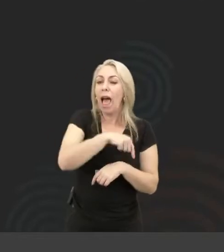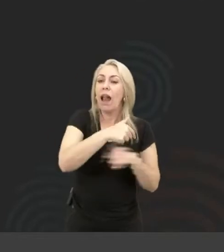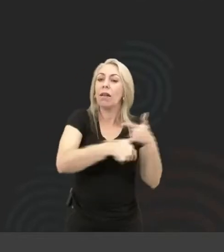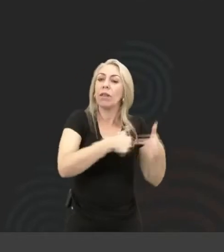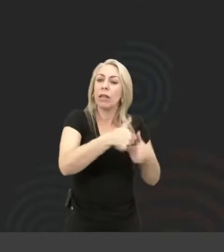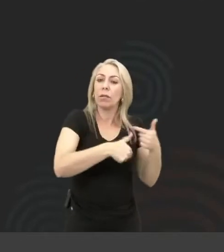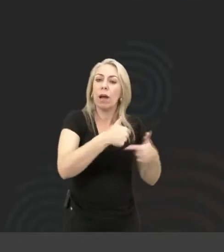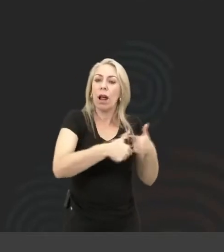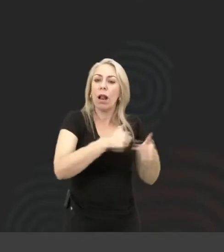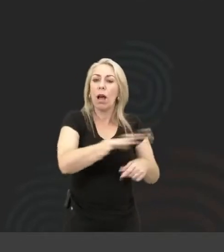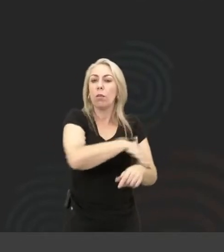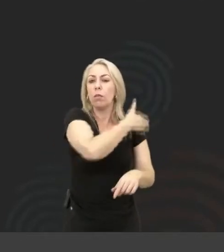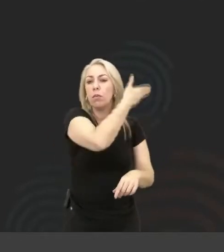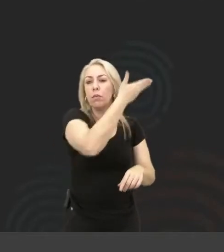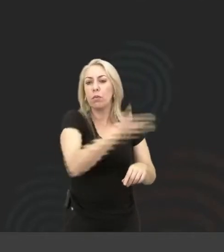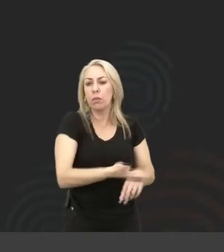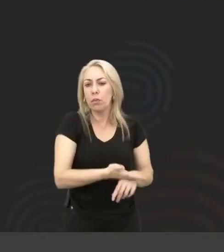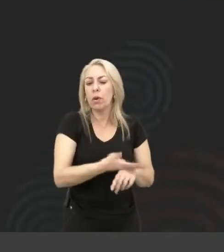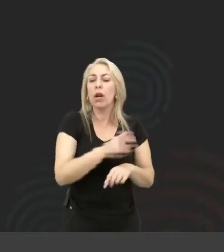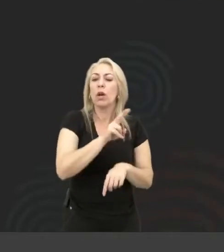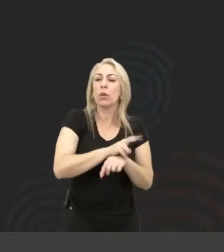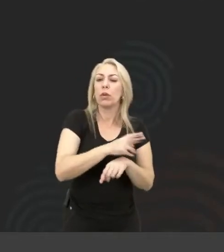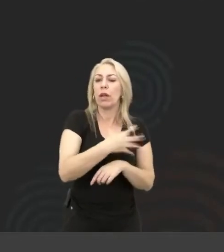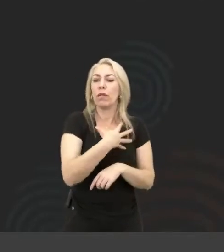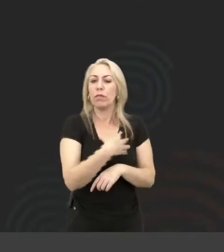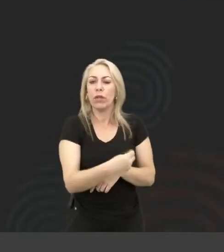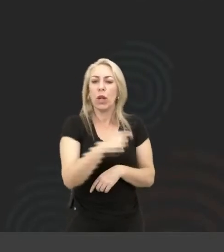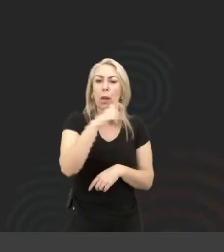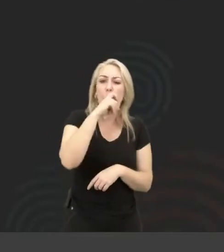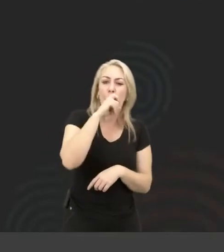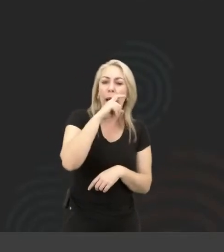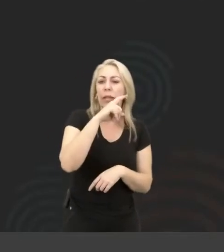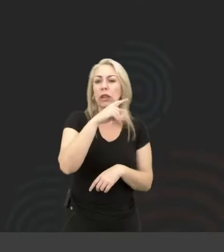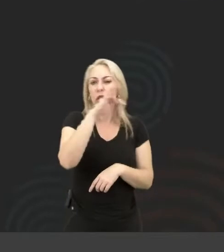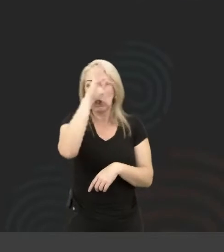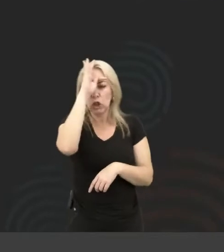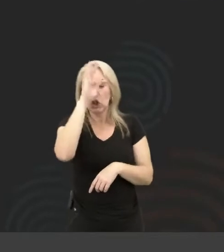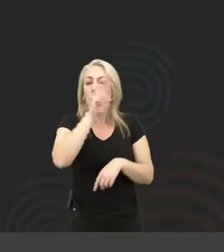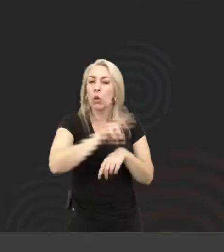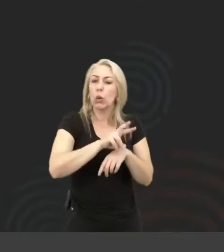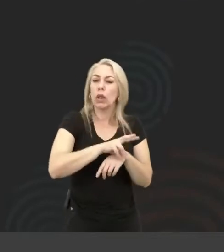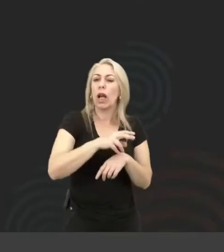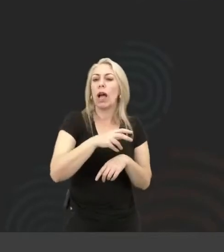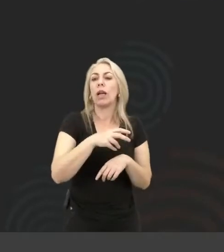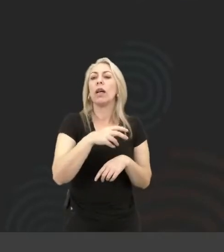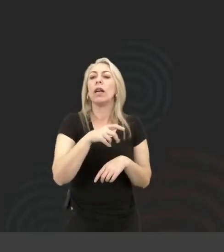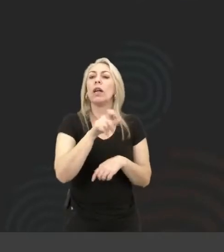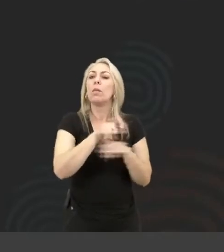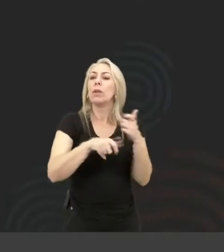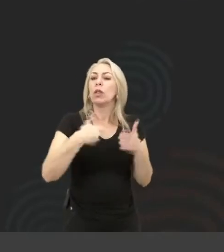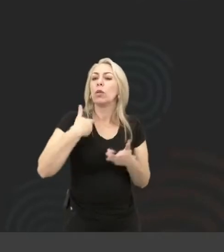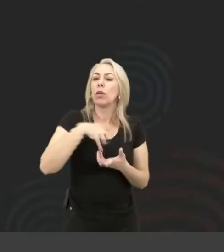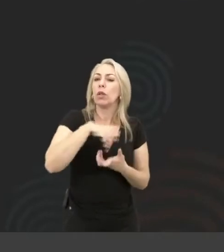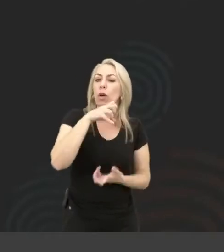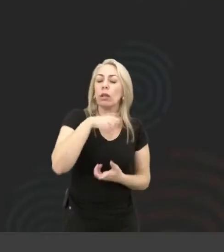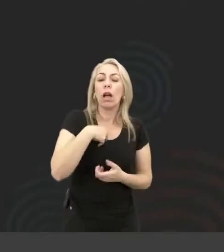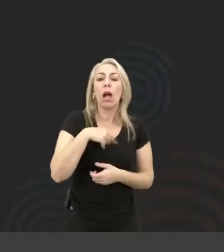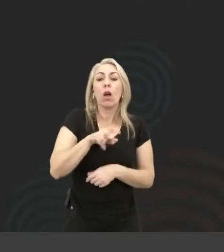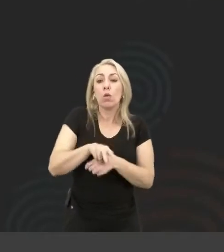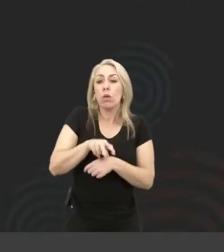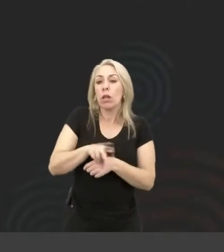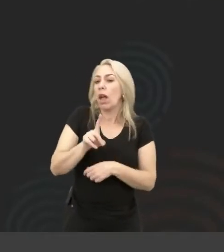fazer dupla jornada, cuidar de filho, cuidar de pais e tios, enfim, cuidar de pessoas idosas, ser cuidador de alguém, não é só criança.